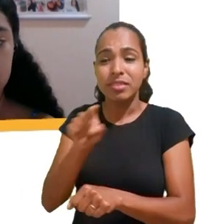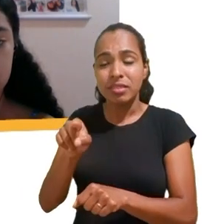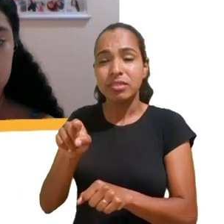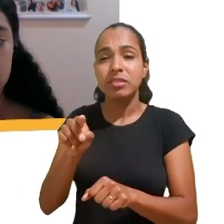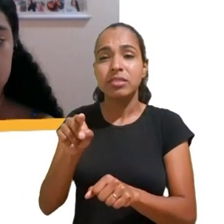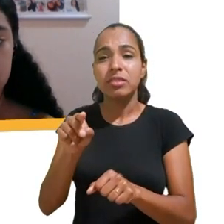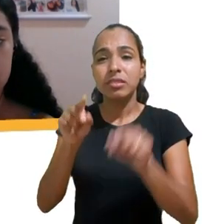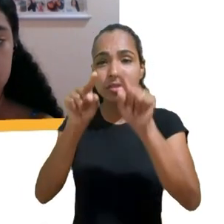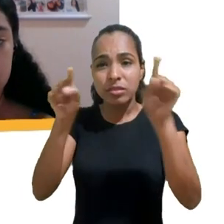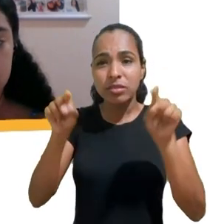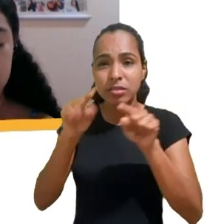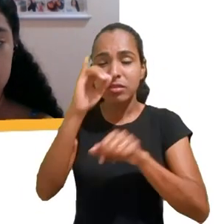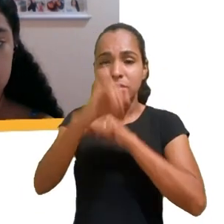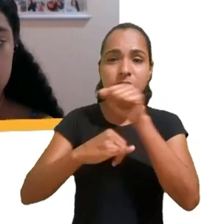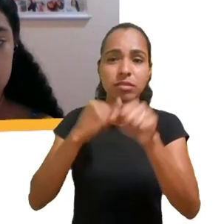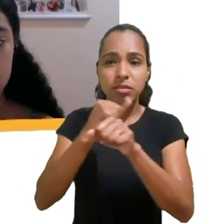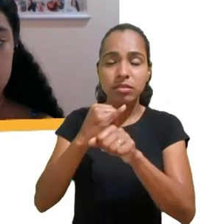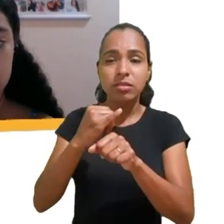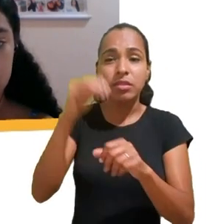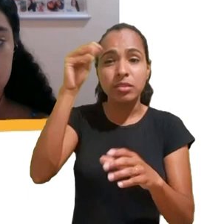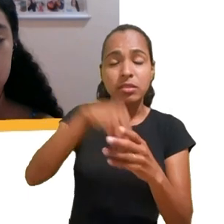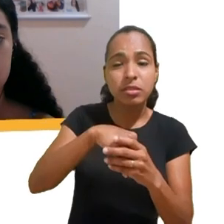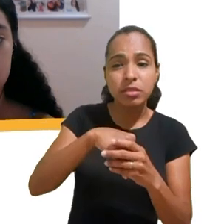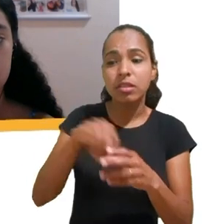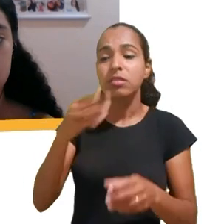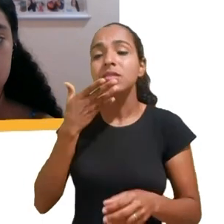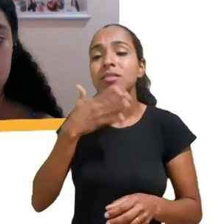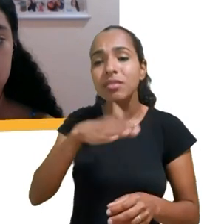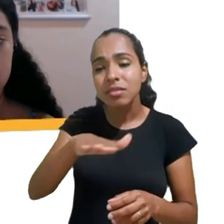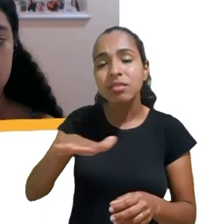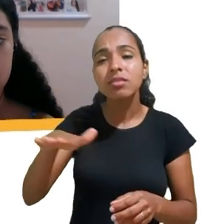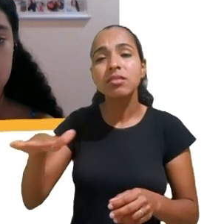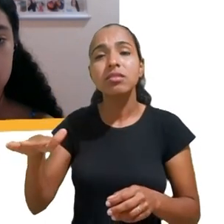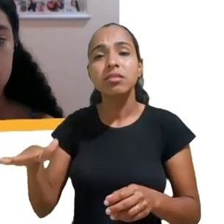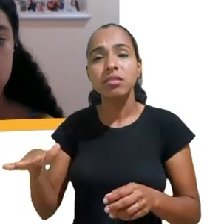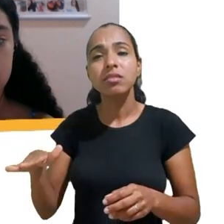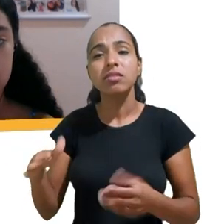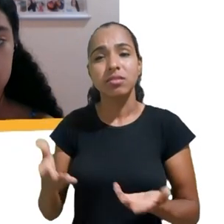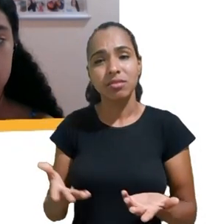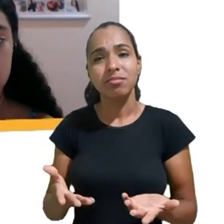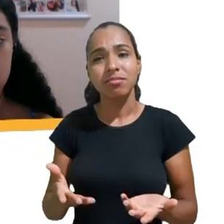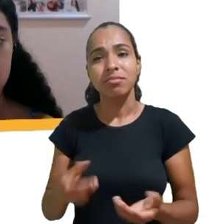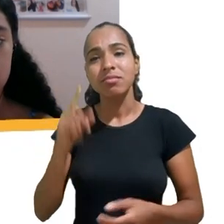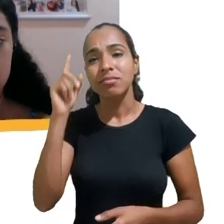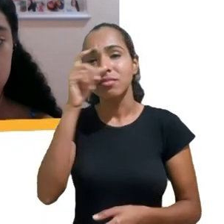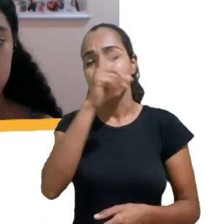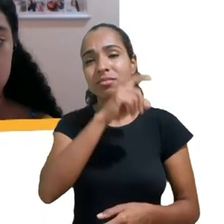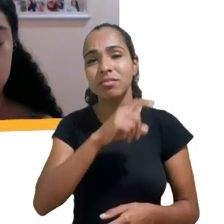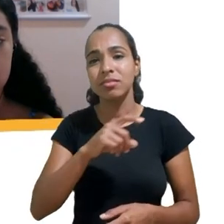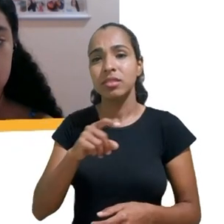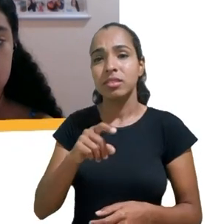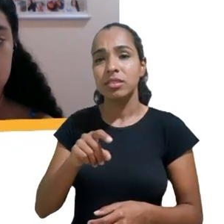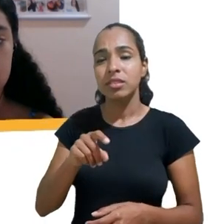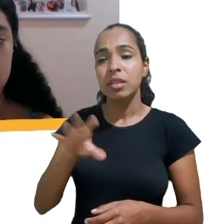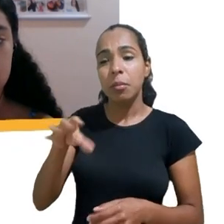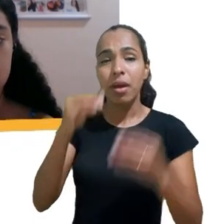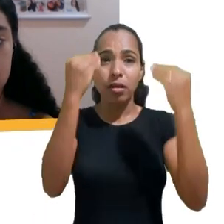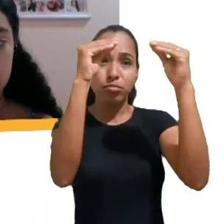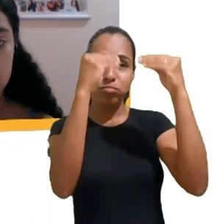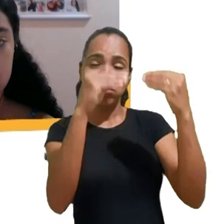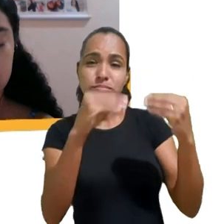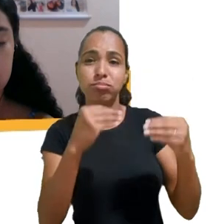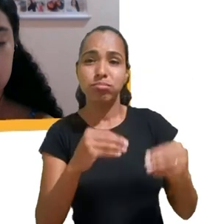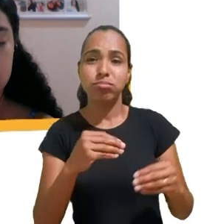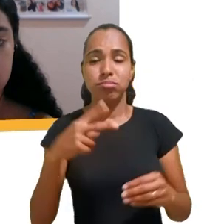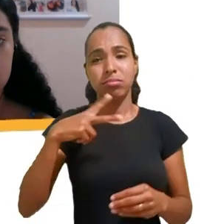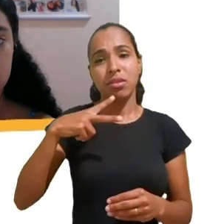que a questão dessa coleta e tratamento massivo de dados traz do ponto de vista de riscos para as crianças e adolescentes. Então, eu queria